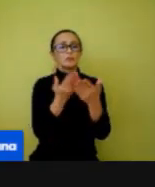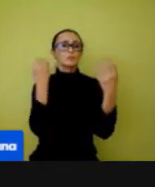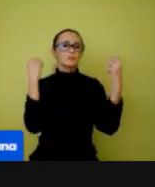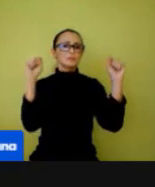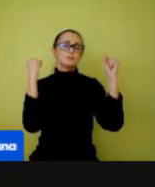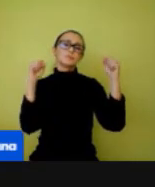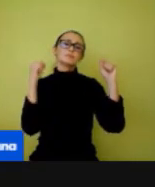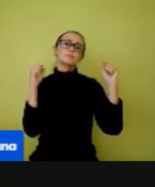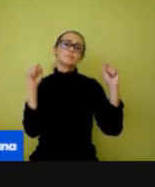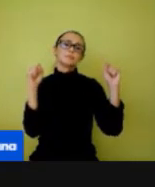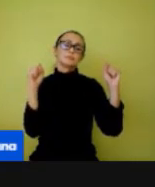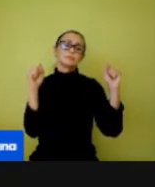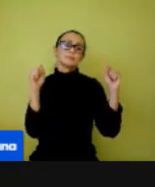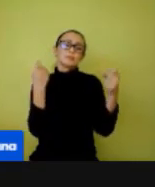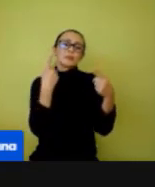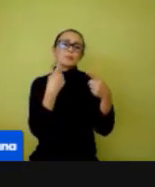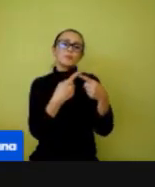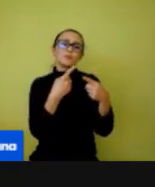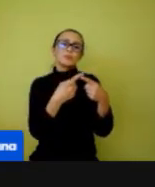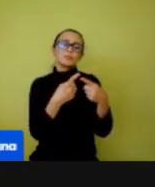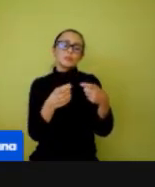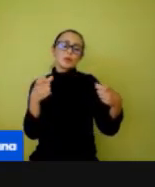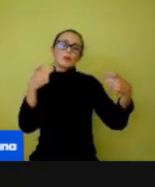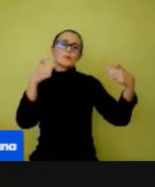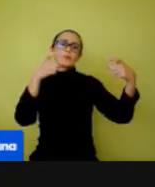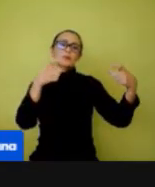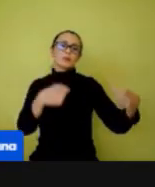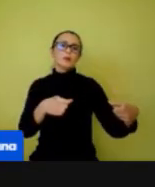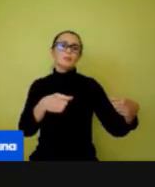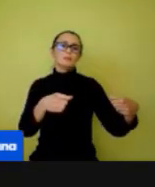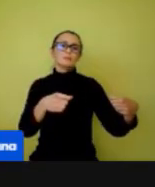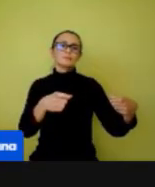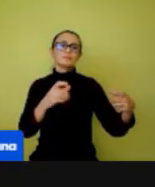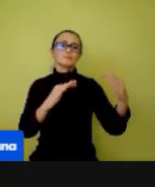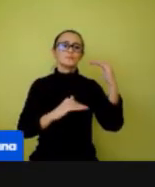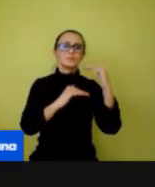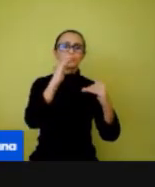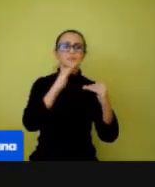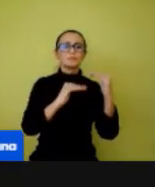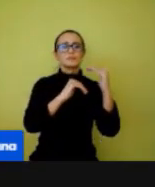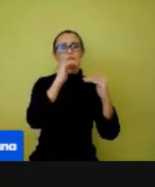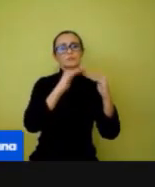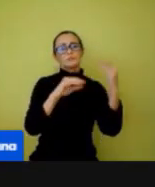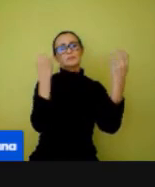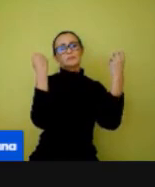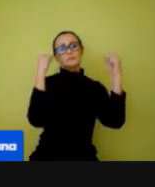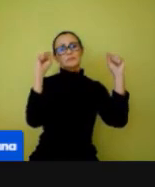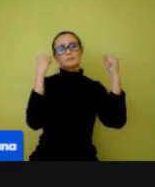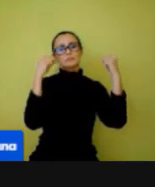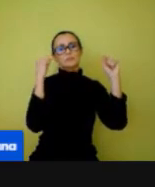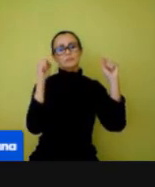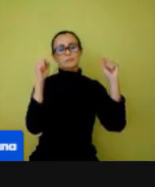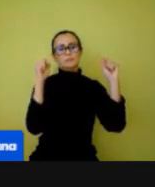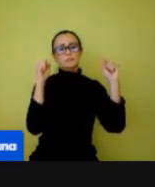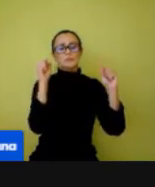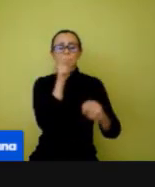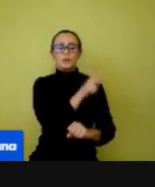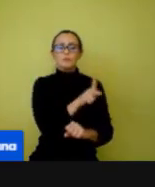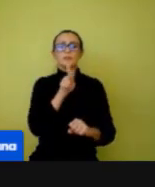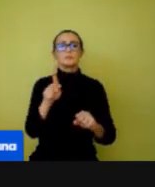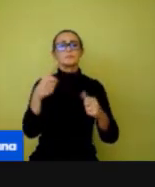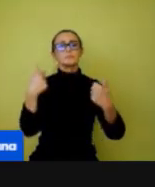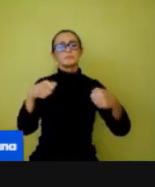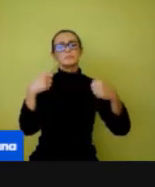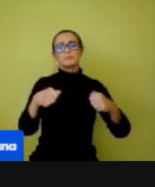quê? É o espaço de trabalho do professor de educação física. Ele precisa desse espaço. Já